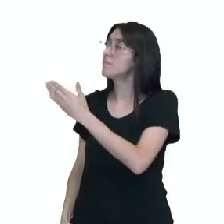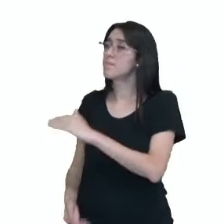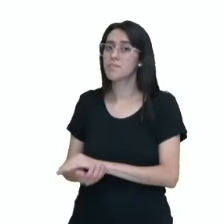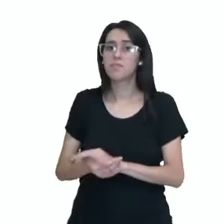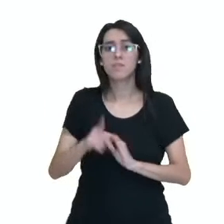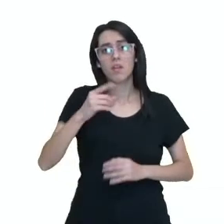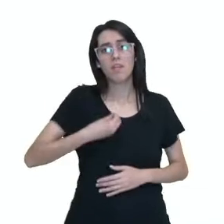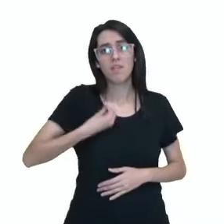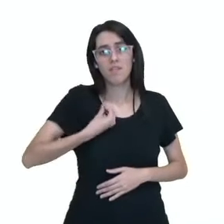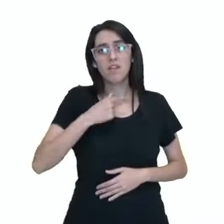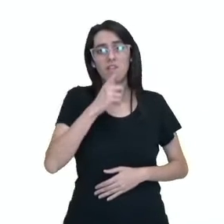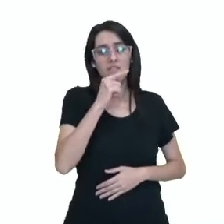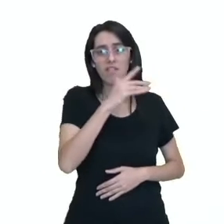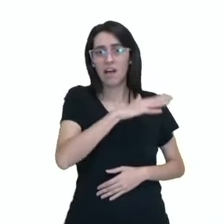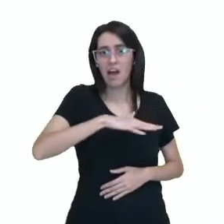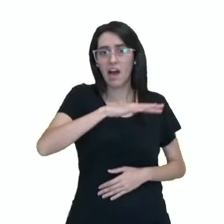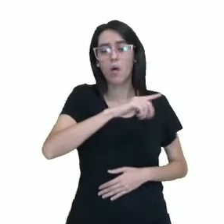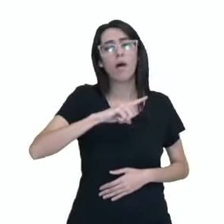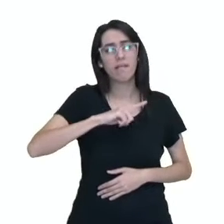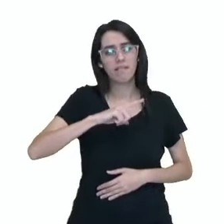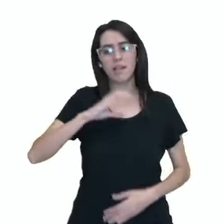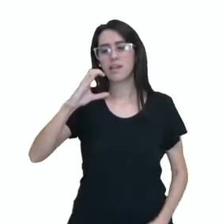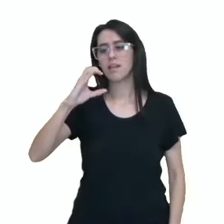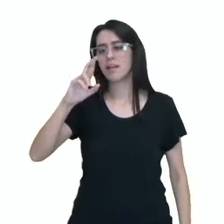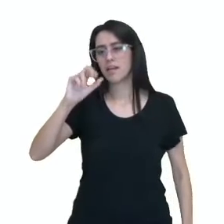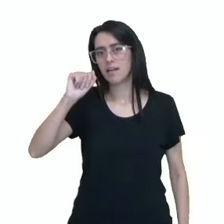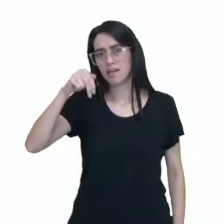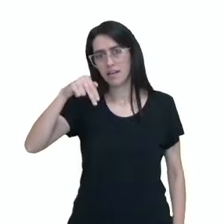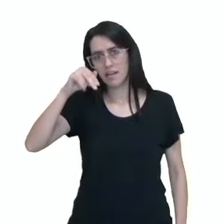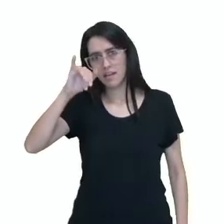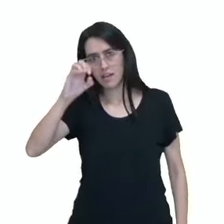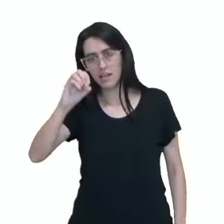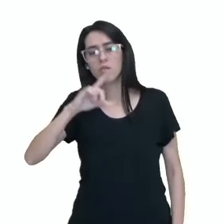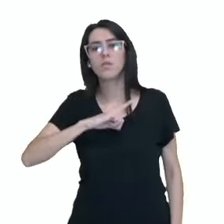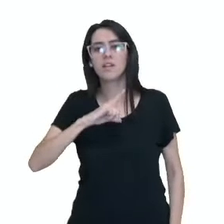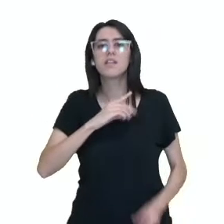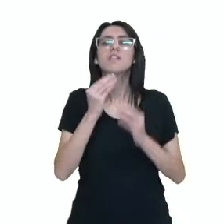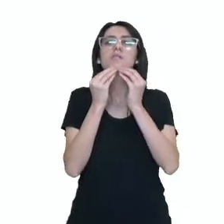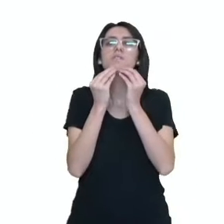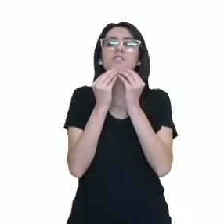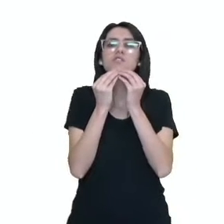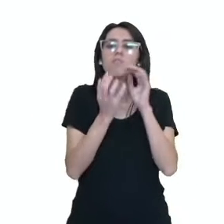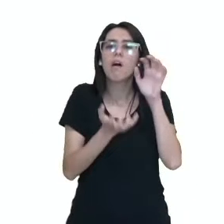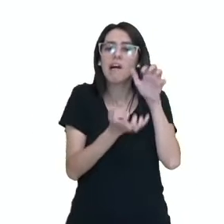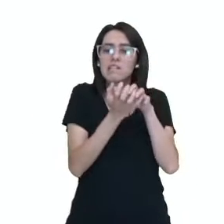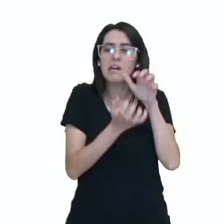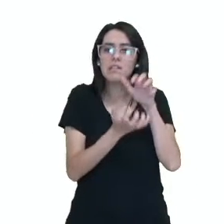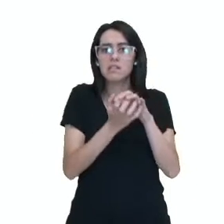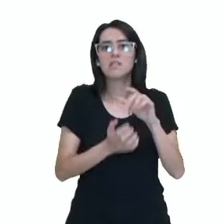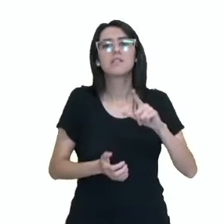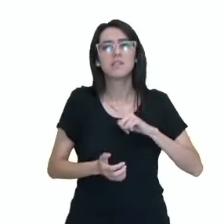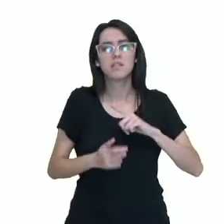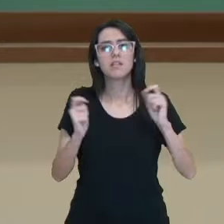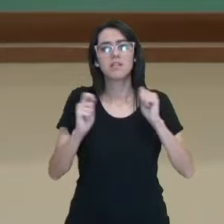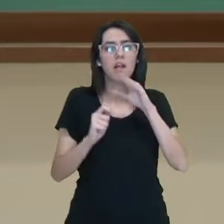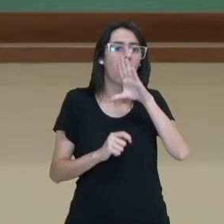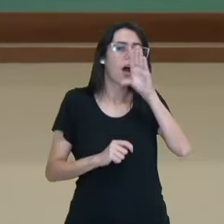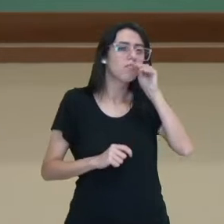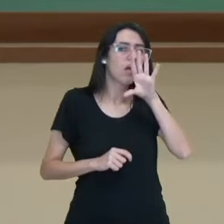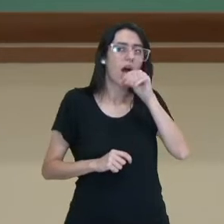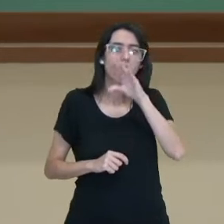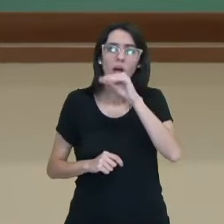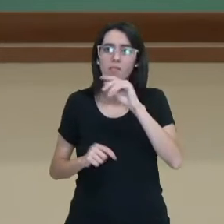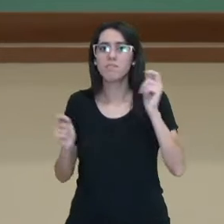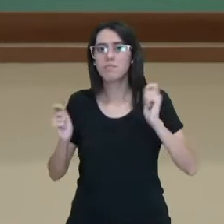aquáticos, que tem o crânio, tem as mandíbulas, que permitem essa abertura da